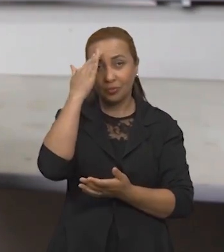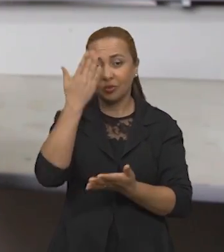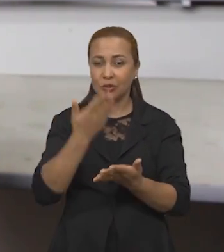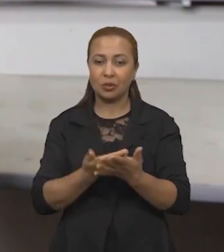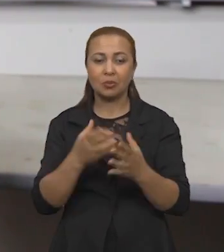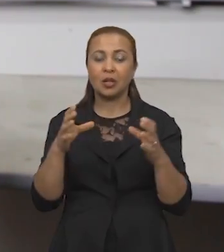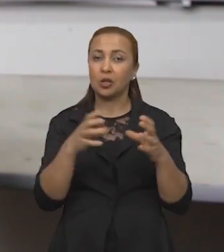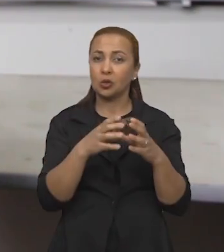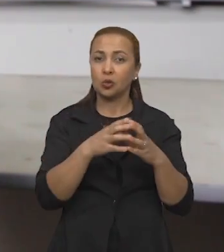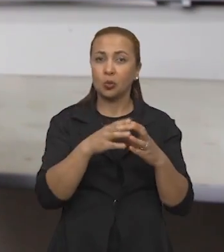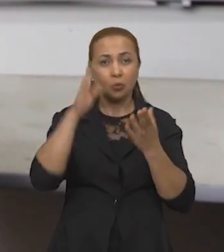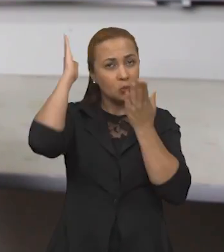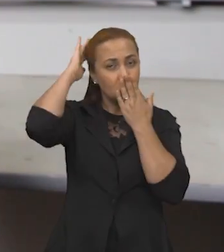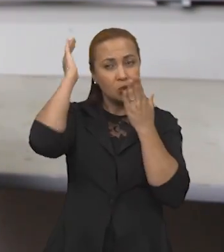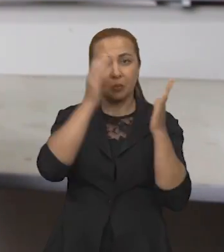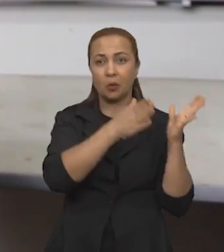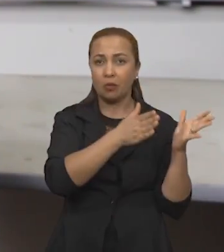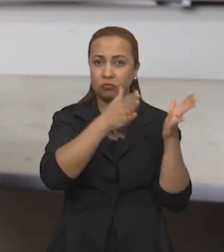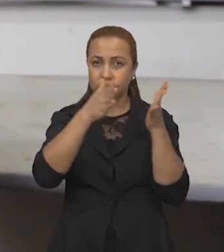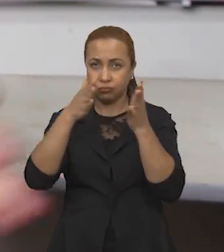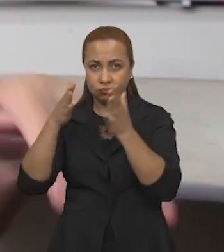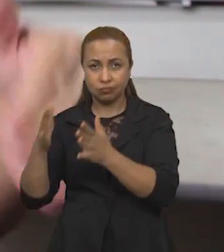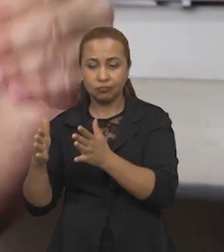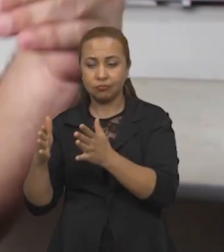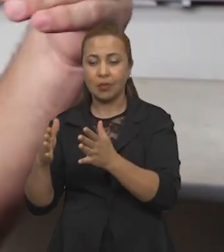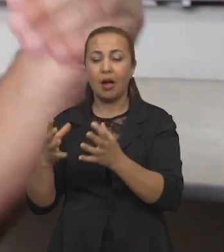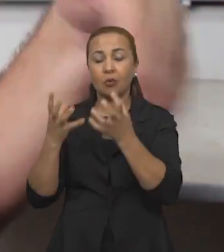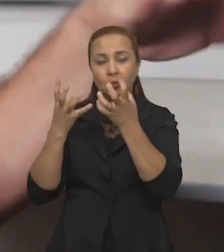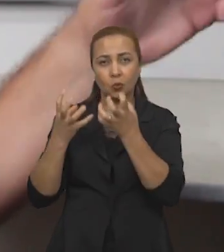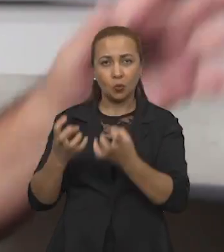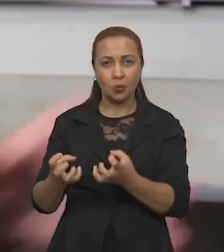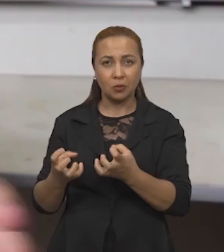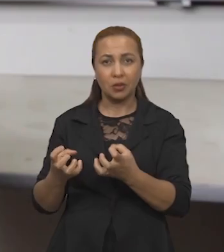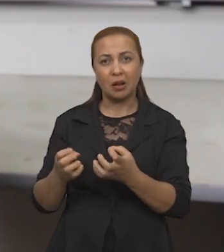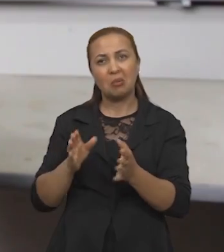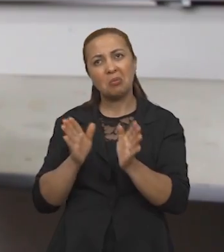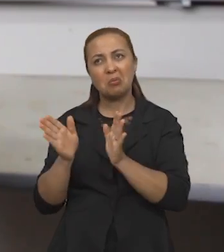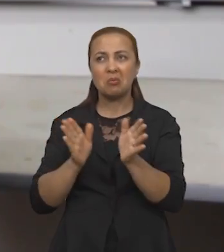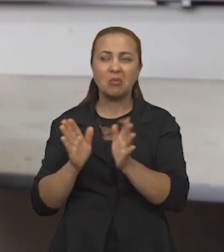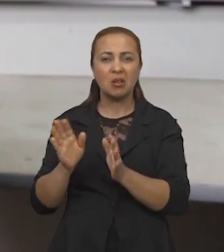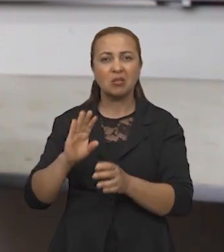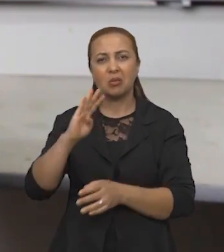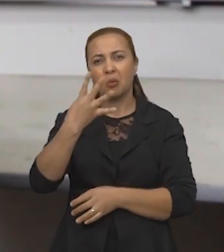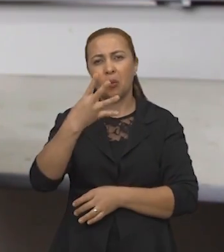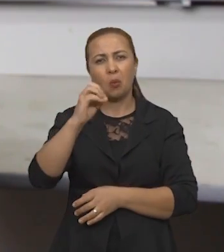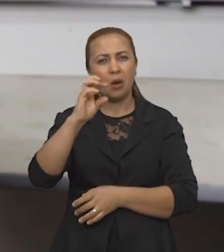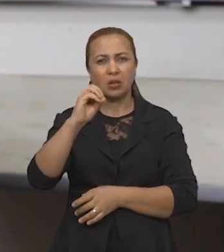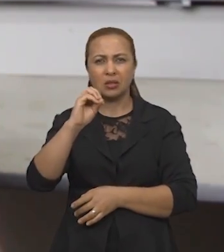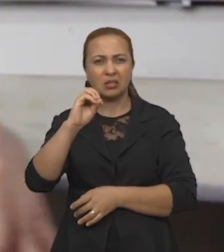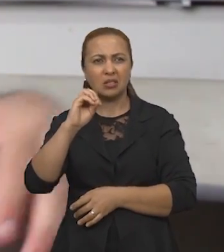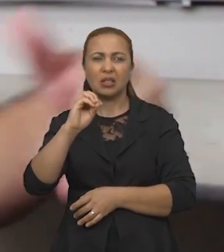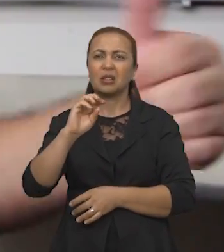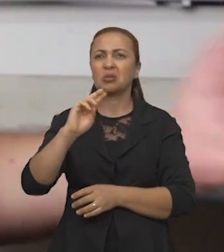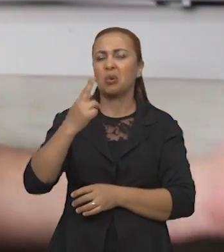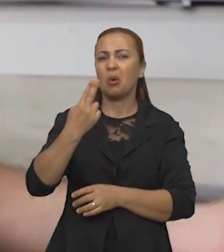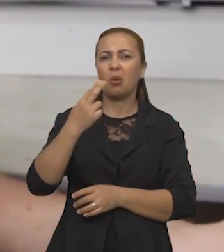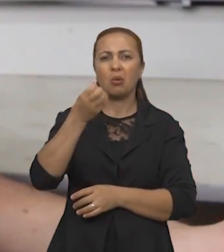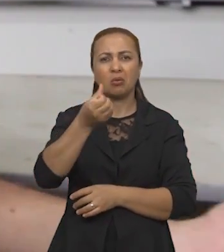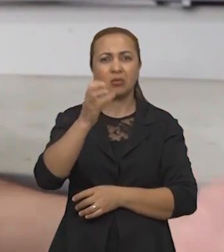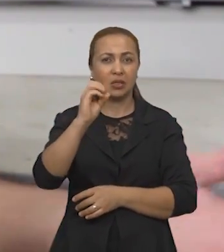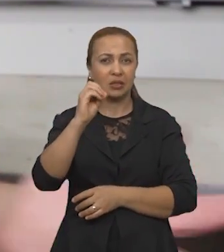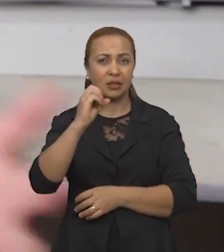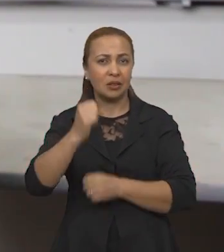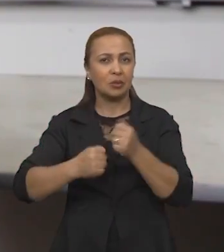nós acreditamos que esses grupos humanos, eles habitaram nesse sertãozão aí entre 400 e 600